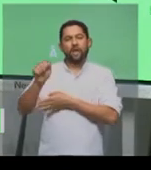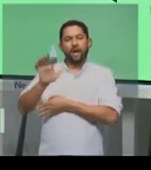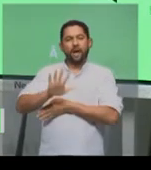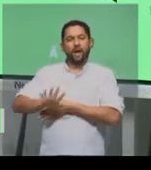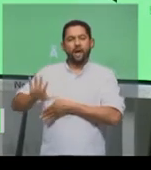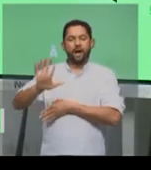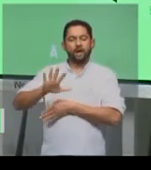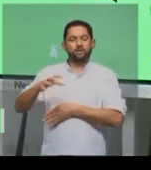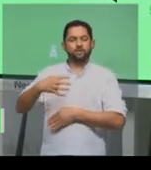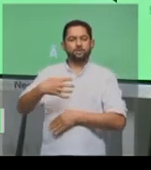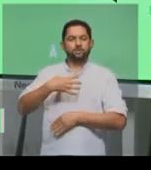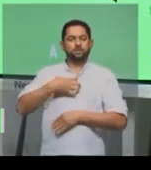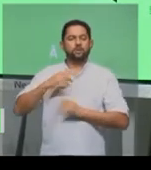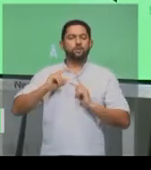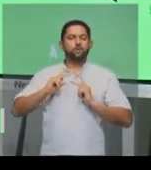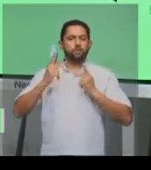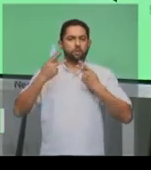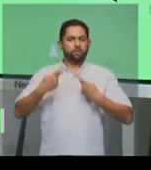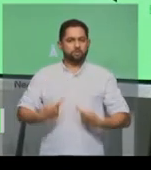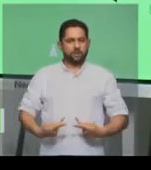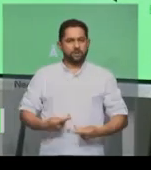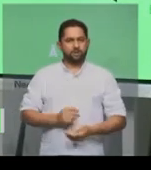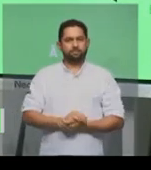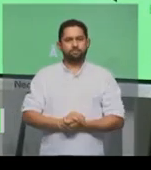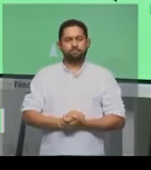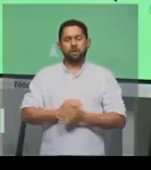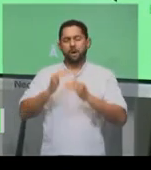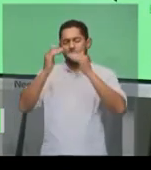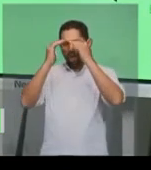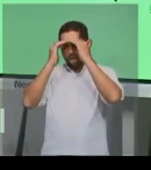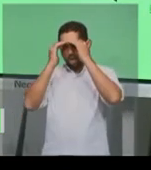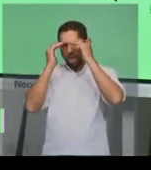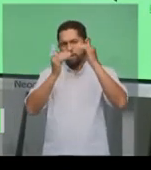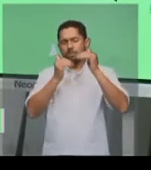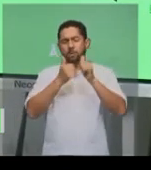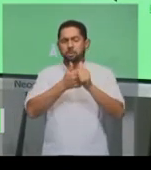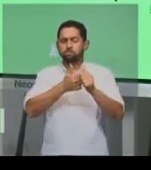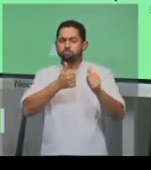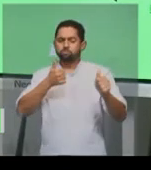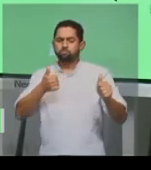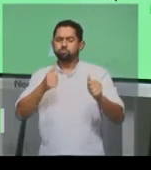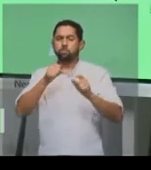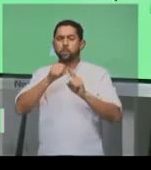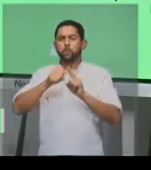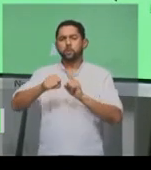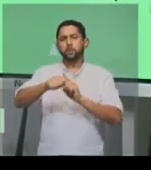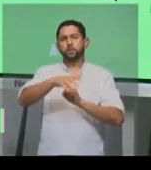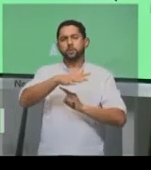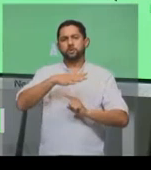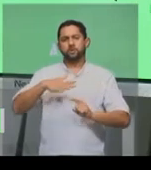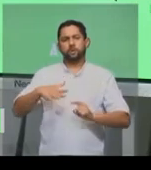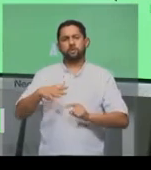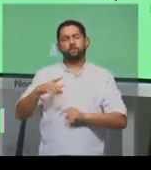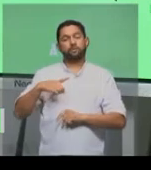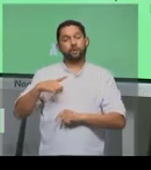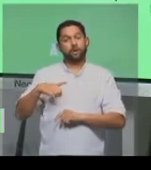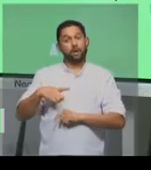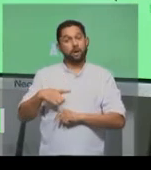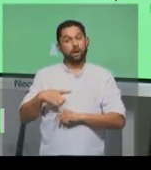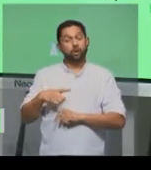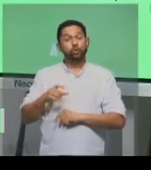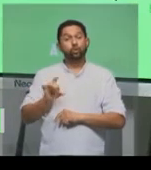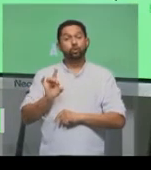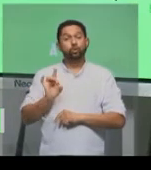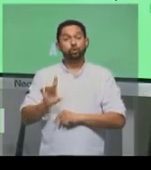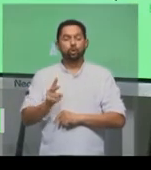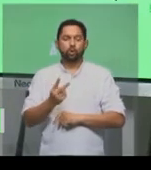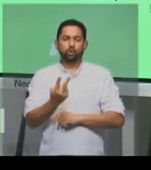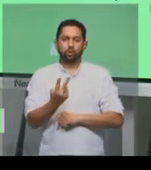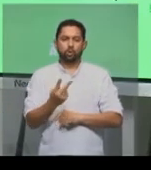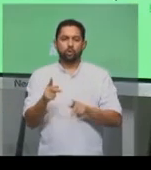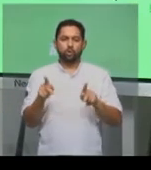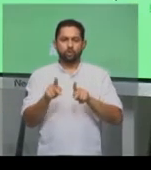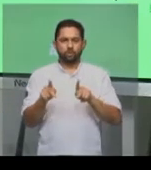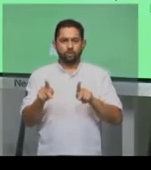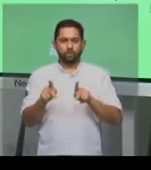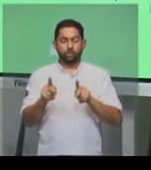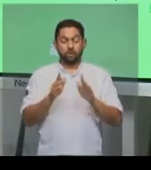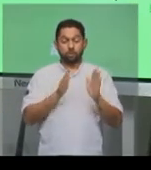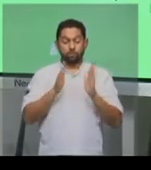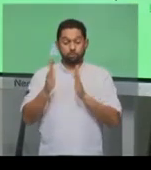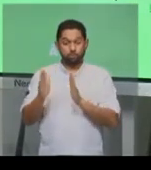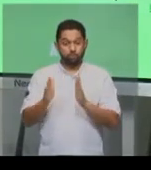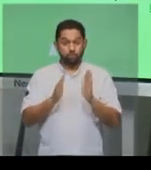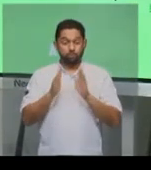Ciências Humanas. Respeitando o distanciamento social, teremos apenas dois professores por bloco.